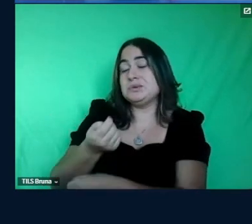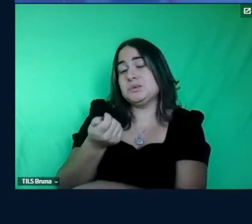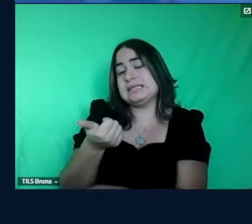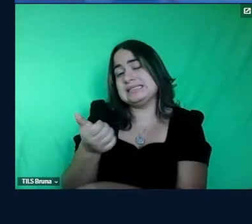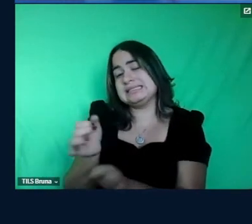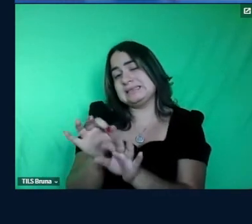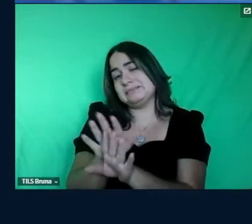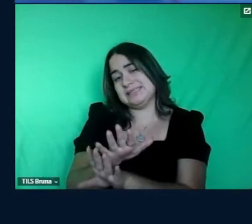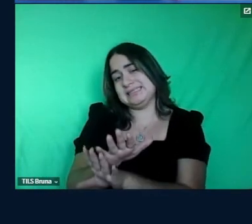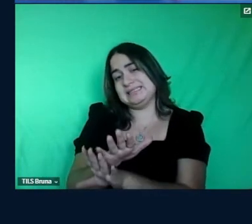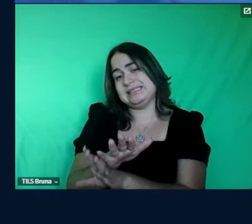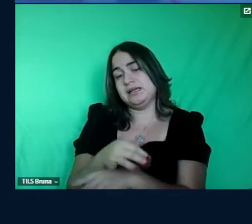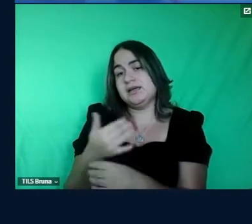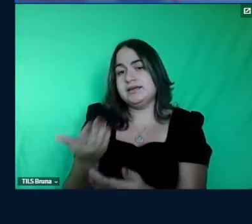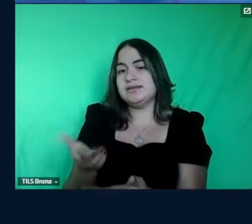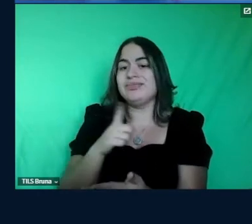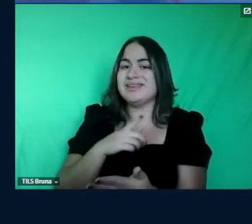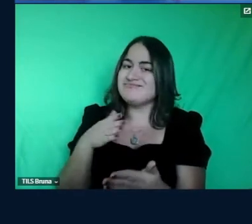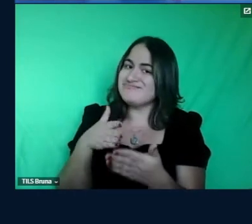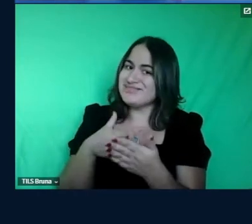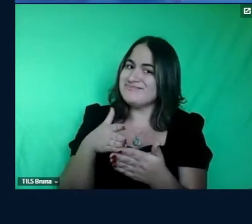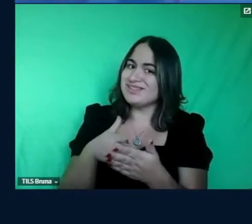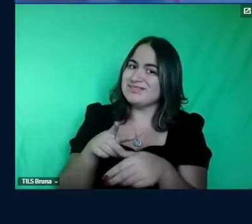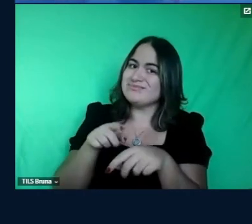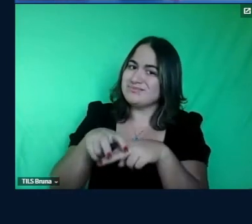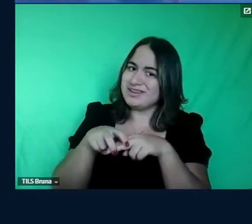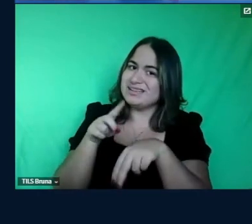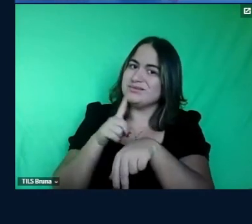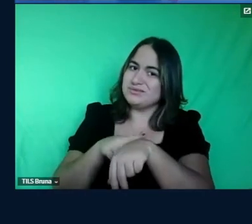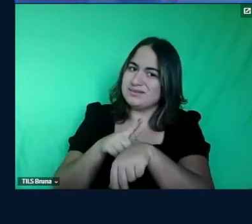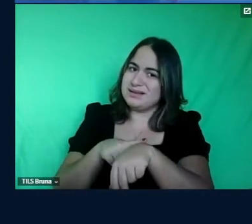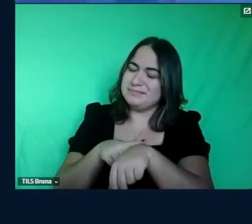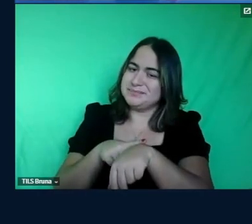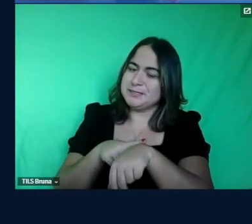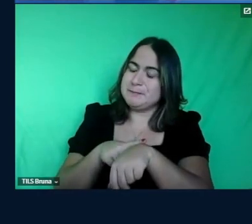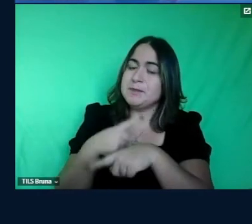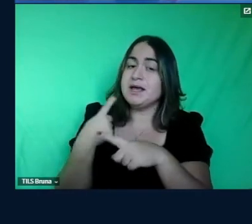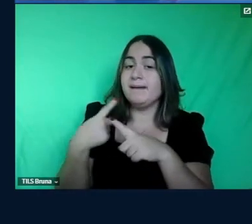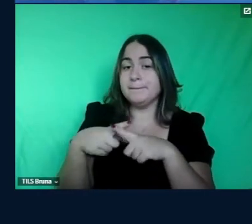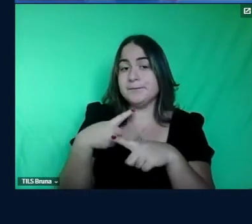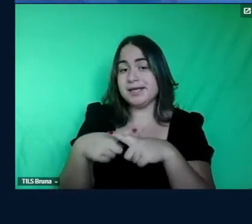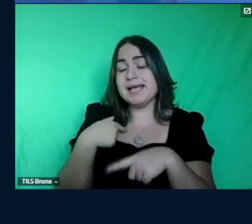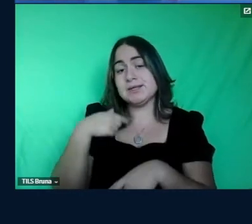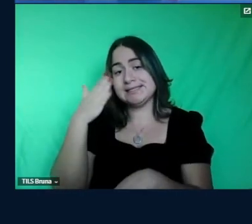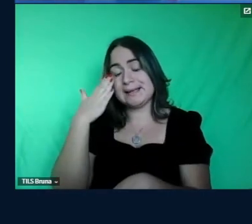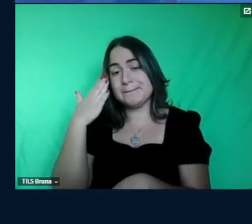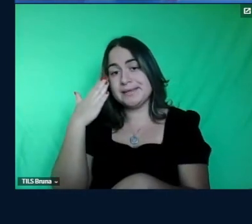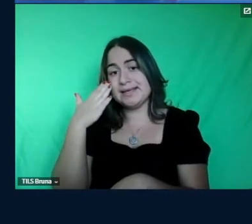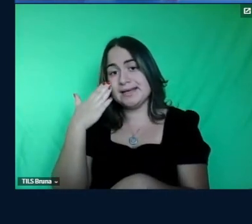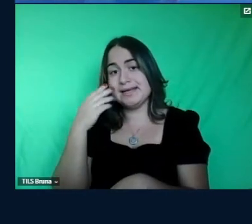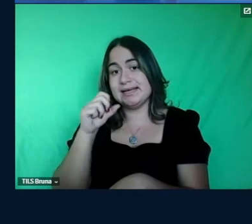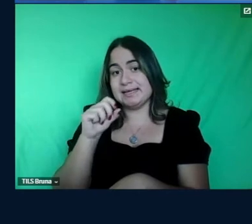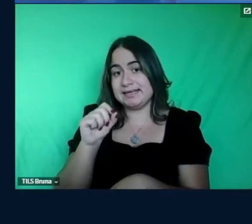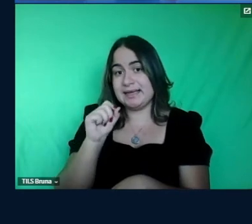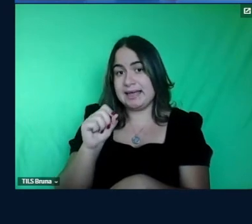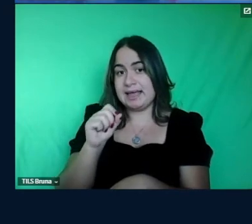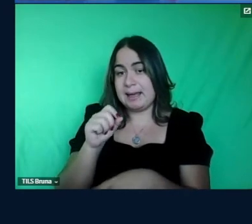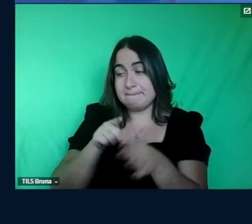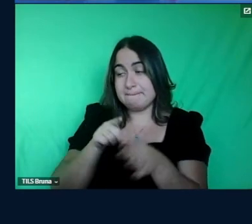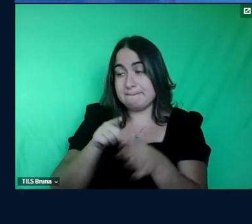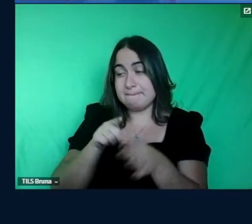a gente tem limitação temporal também né porque eu sabia que a pesquisação ela é longa